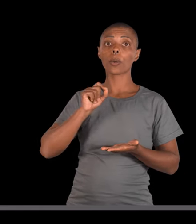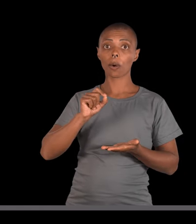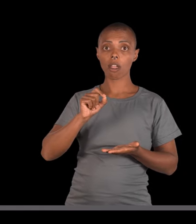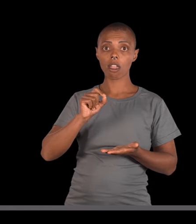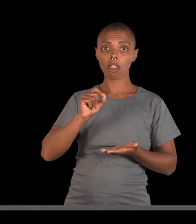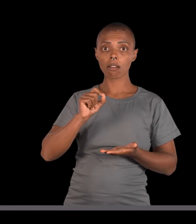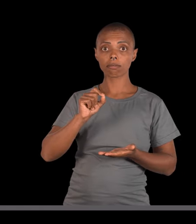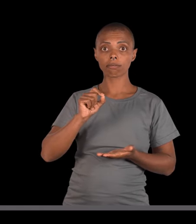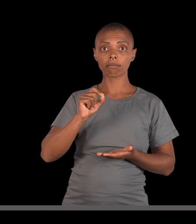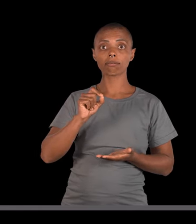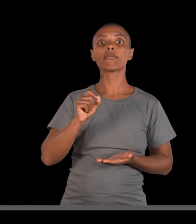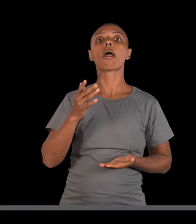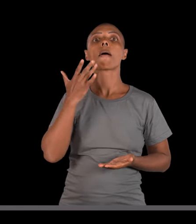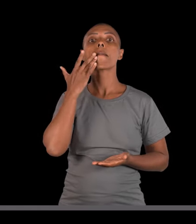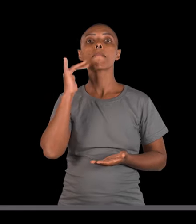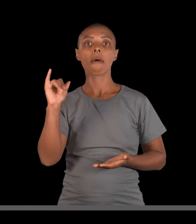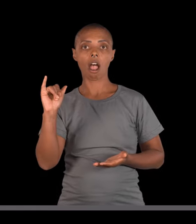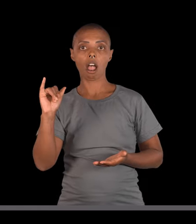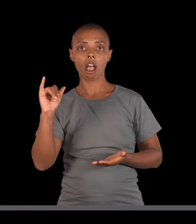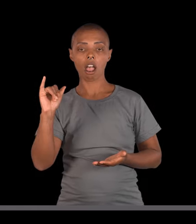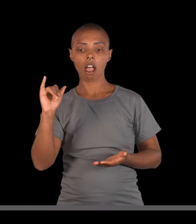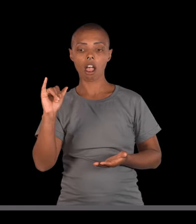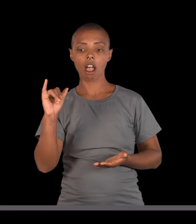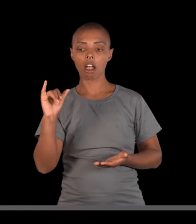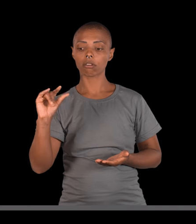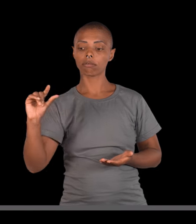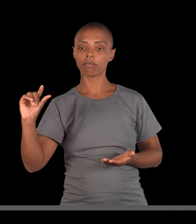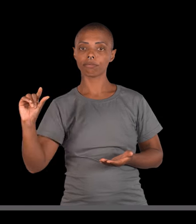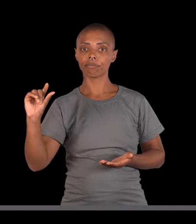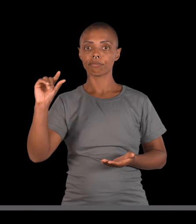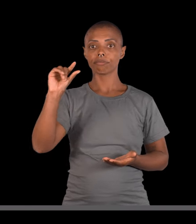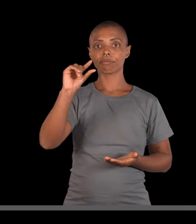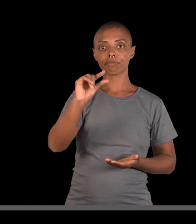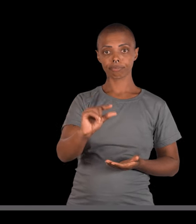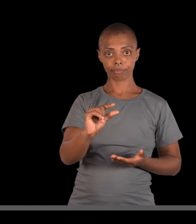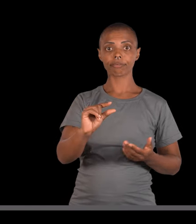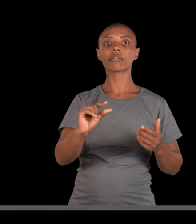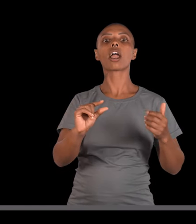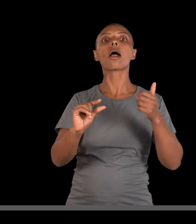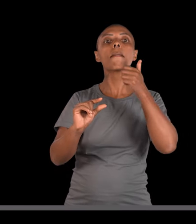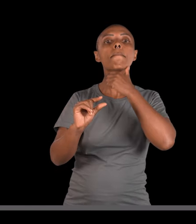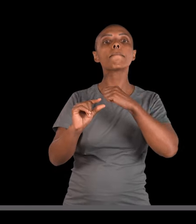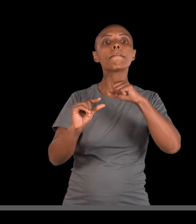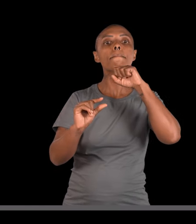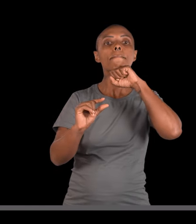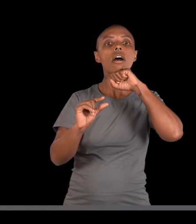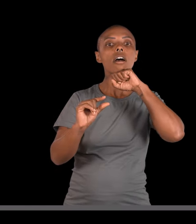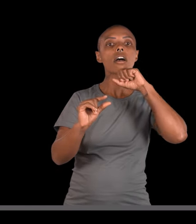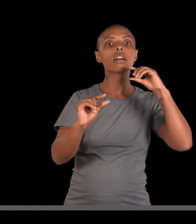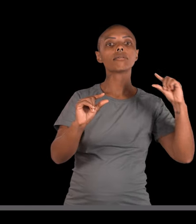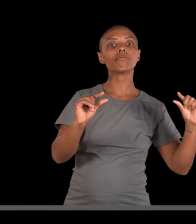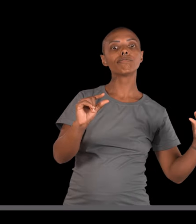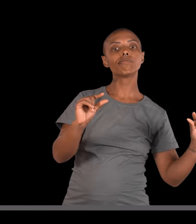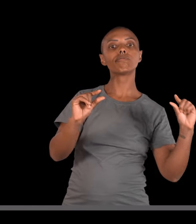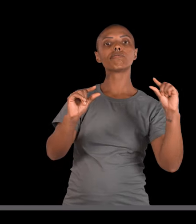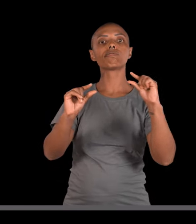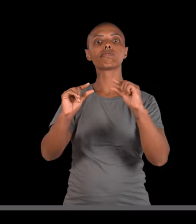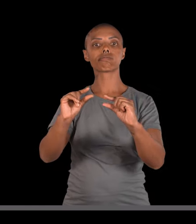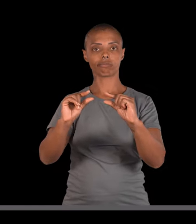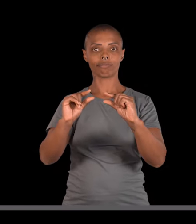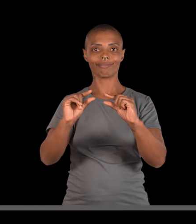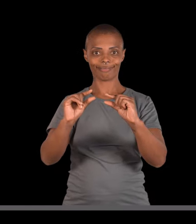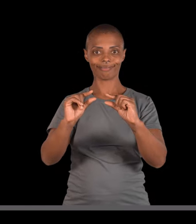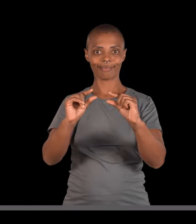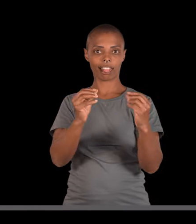obrigatoriamente, um Fzinho veio do pai, e o outro Fzinho foi enviado